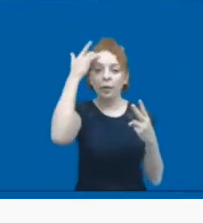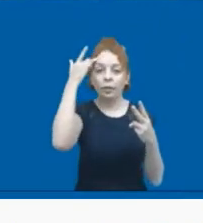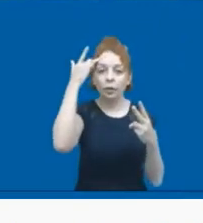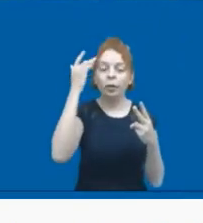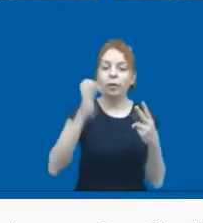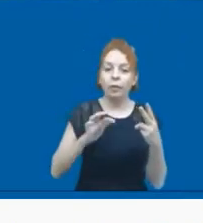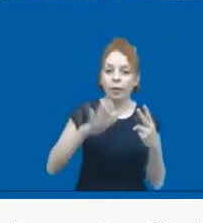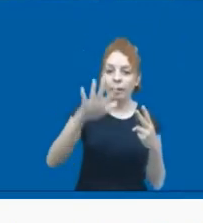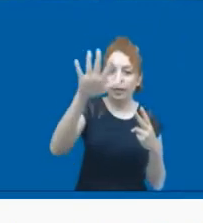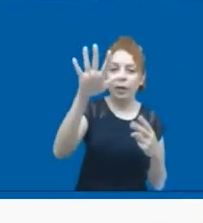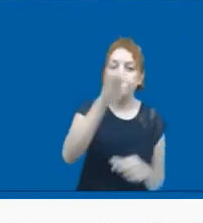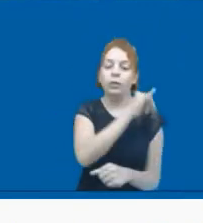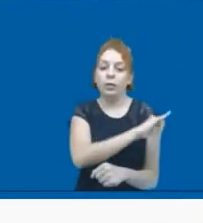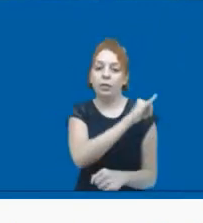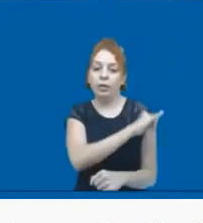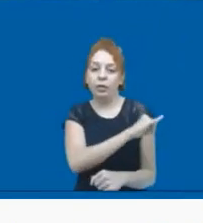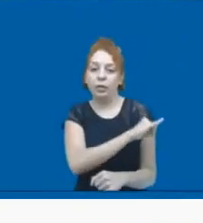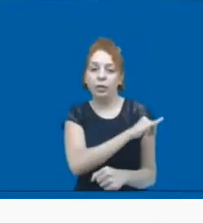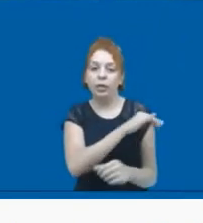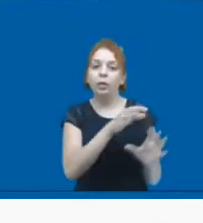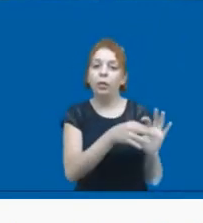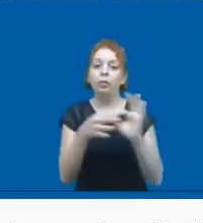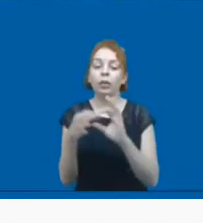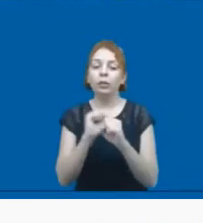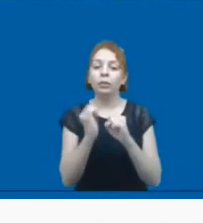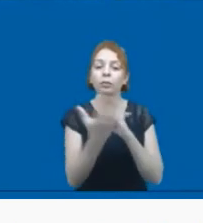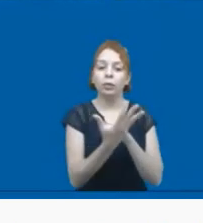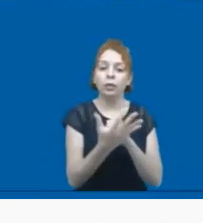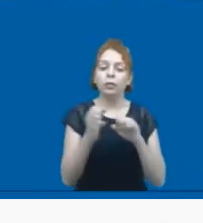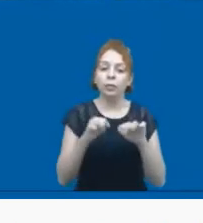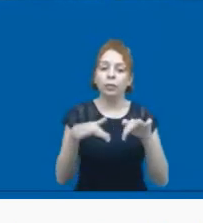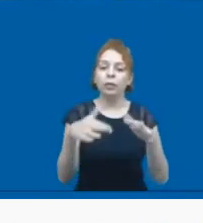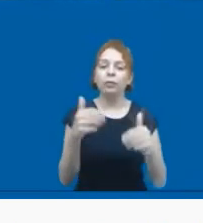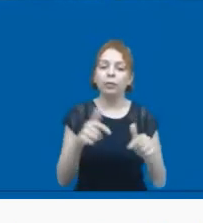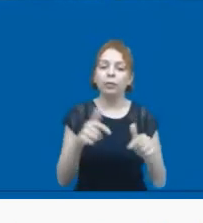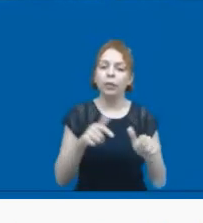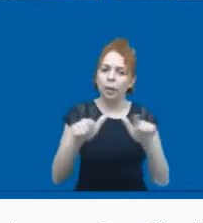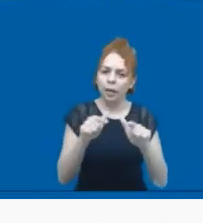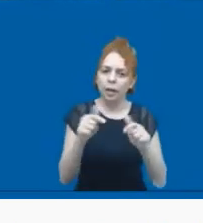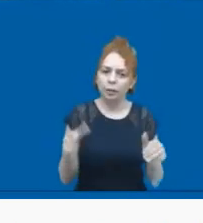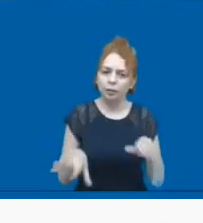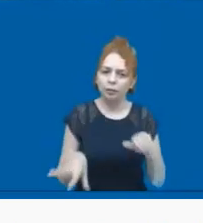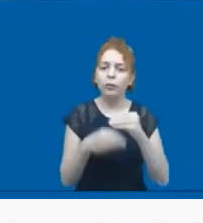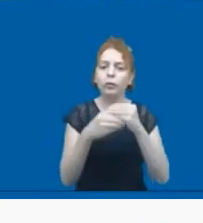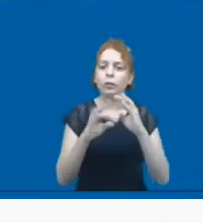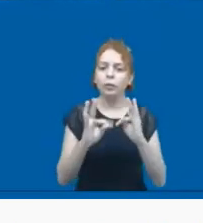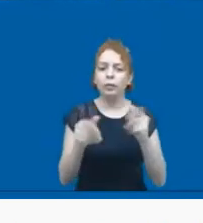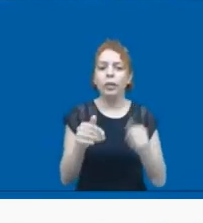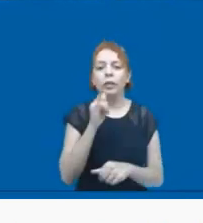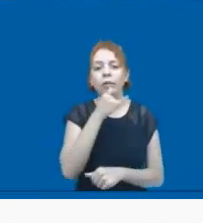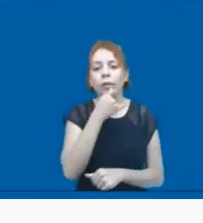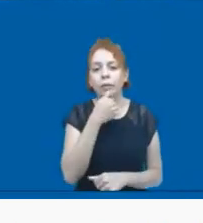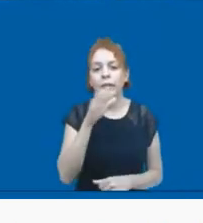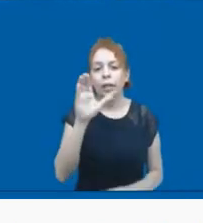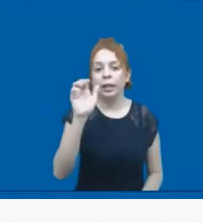favelas do Rio de Janeiro, que no contexto da pandemia participaram e contribuíram muito. Infelizmente, a Camila Santos,